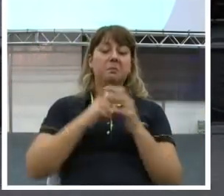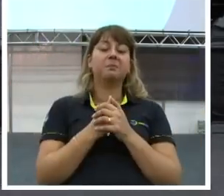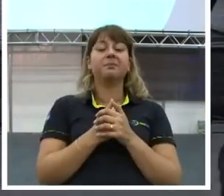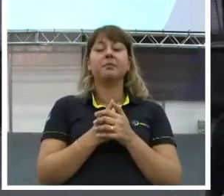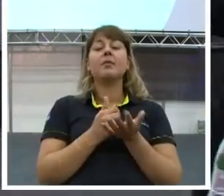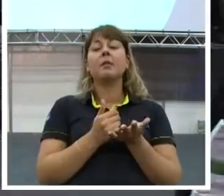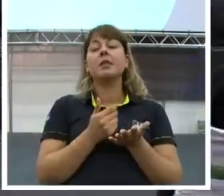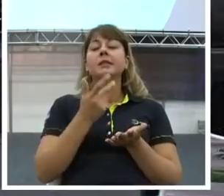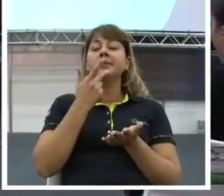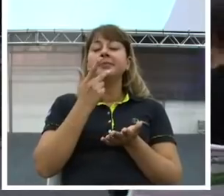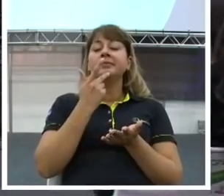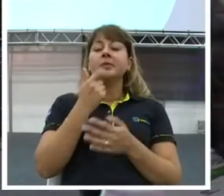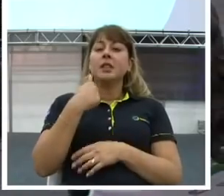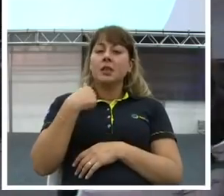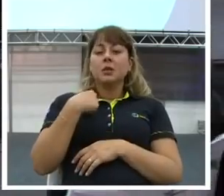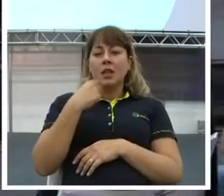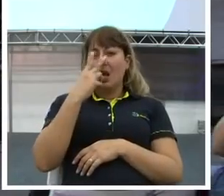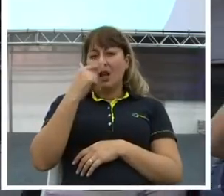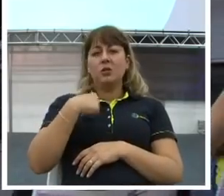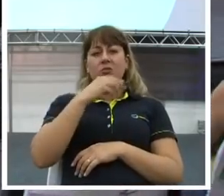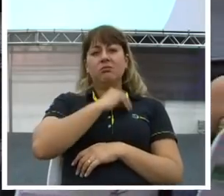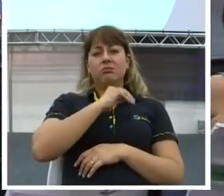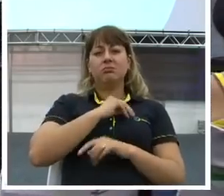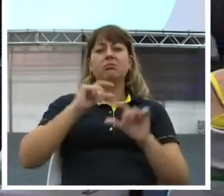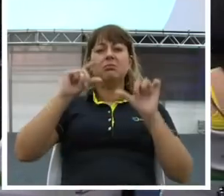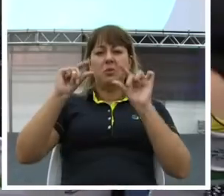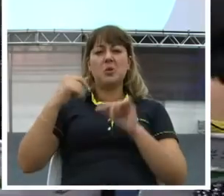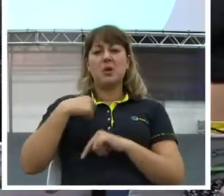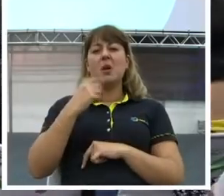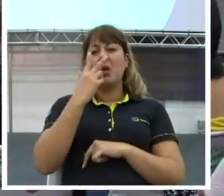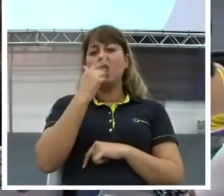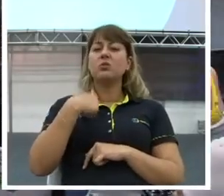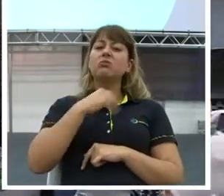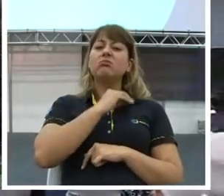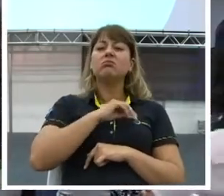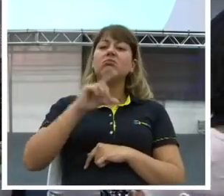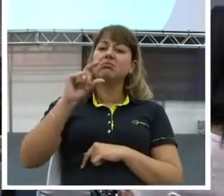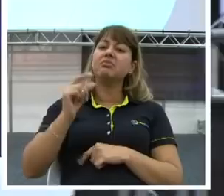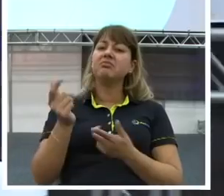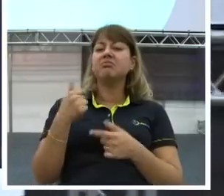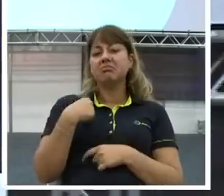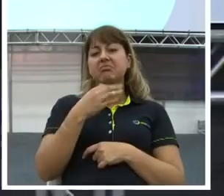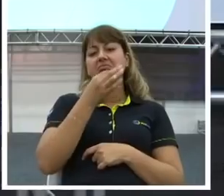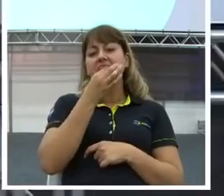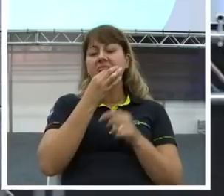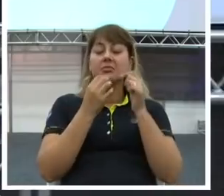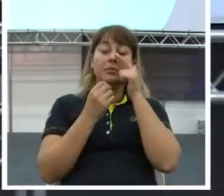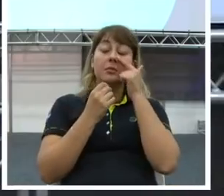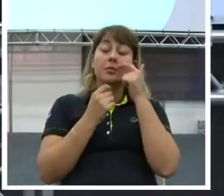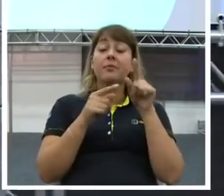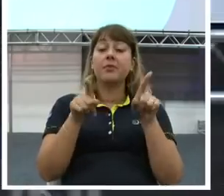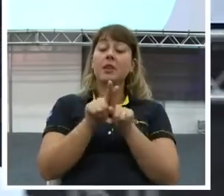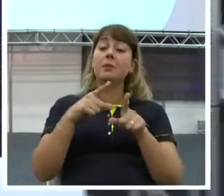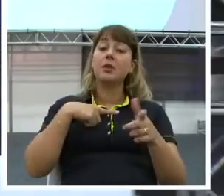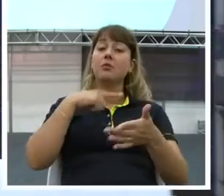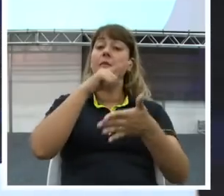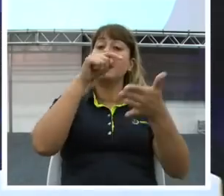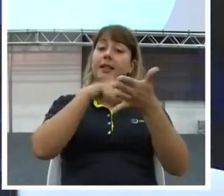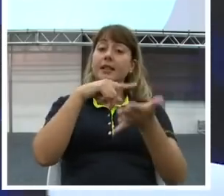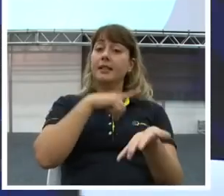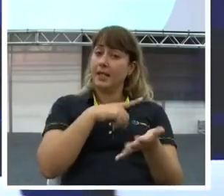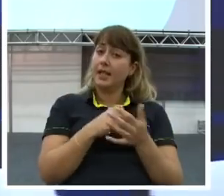Mas olha só, eu também acho que eu ganho pouco. Eu também acho que eu ganho pouco. Eu também tenho minhas metas.